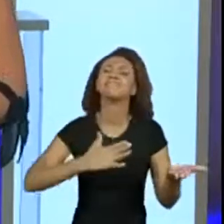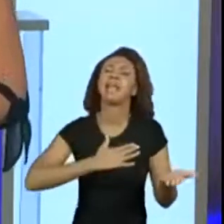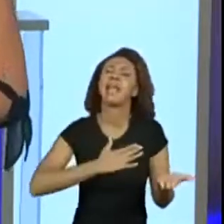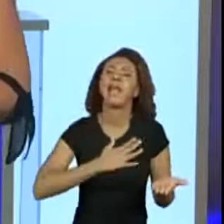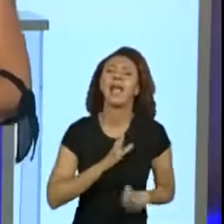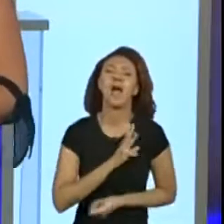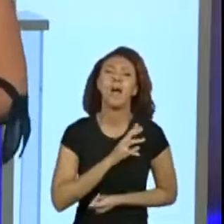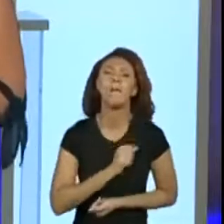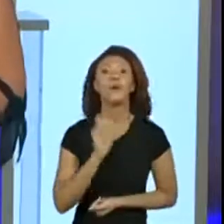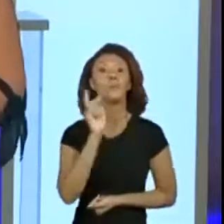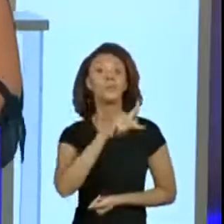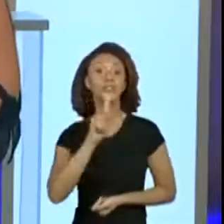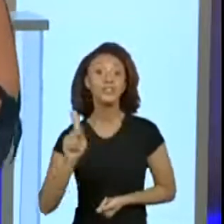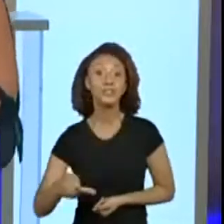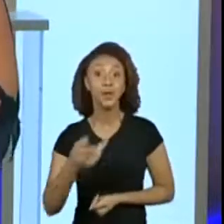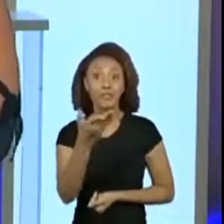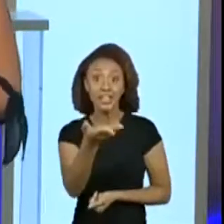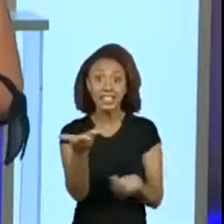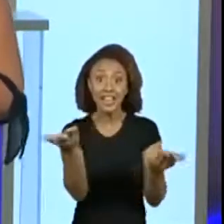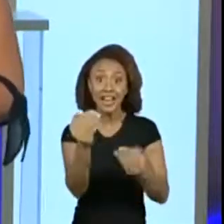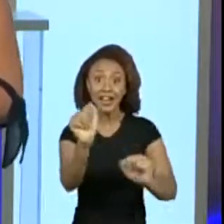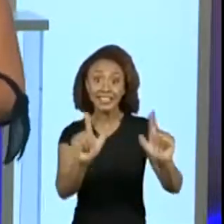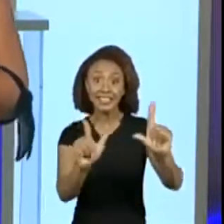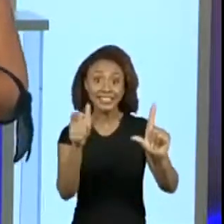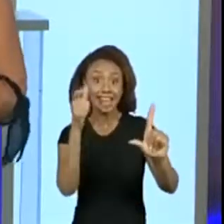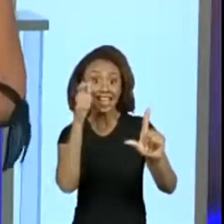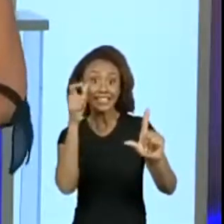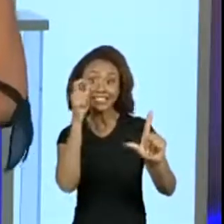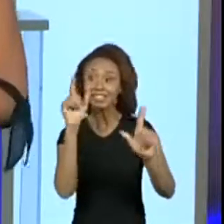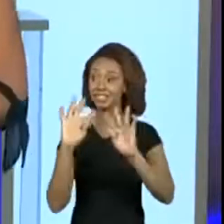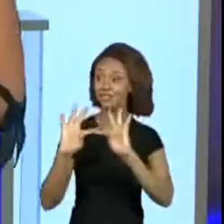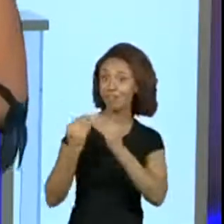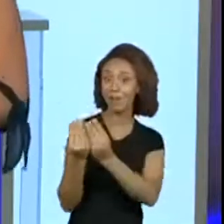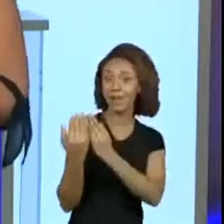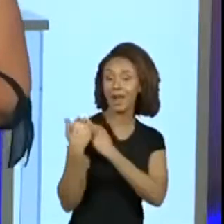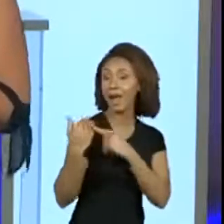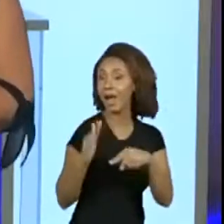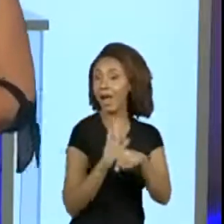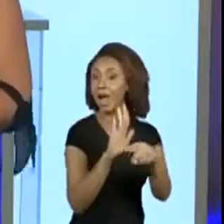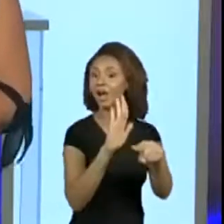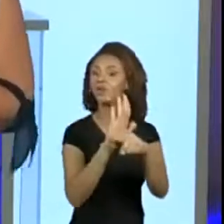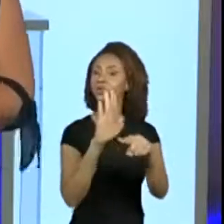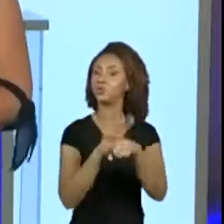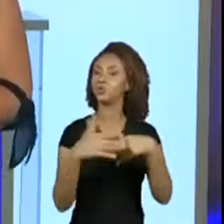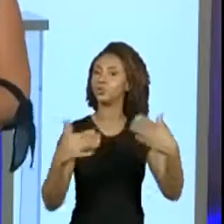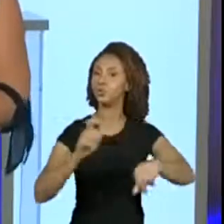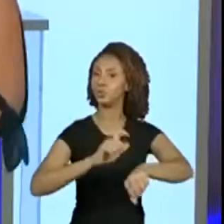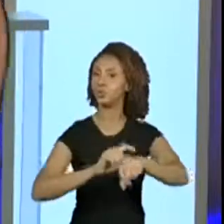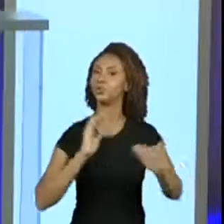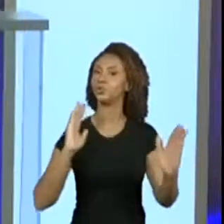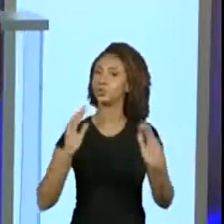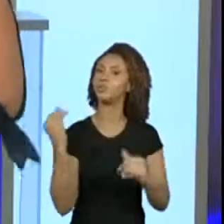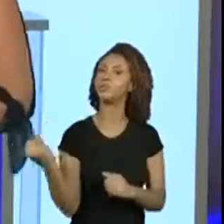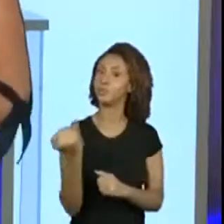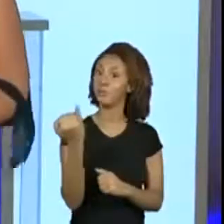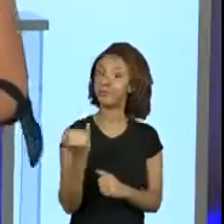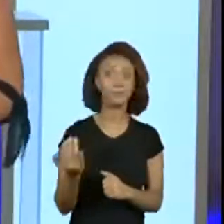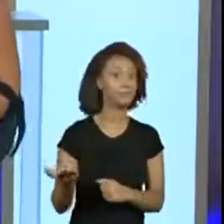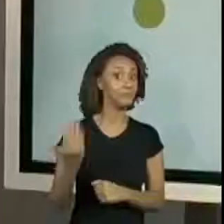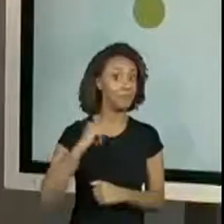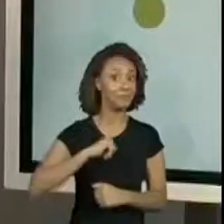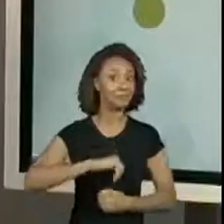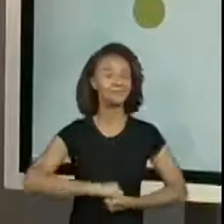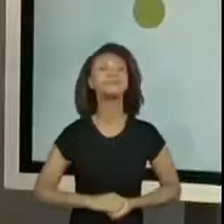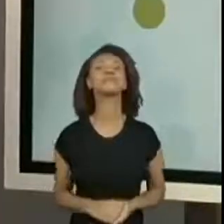professores! Bom dia para você que está aí do ladinho dos nossos pequenos, ajudando neste momento tão importante da nossa educação. Vamos lá?